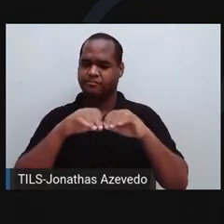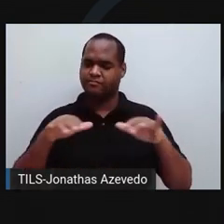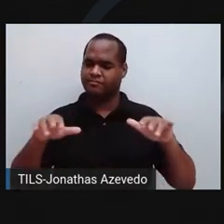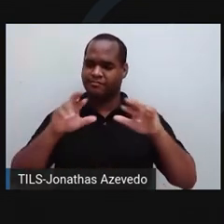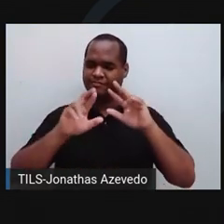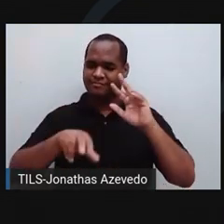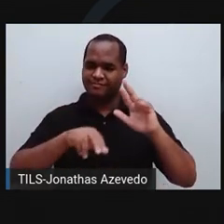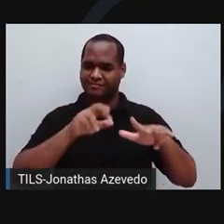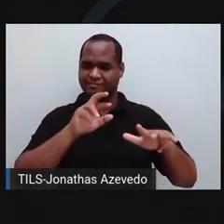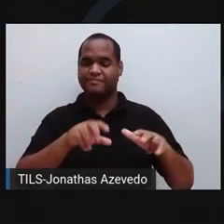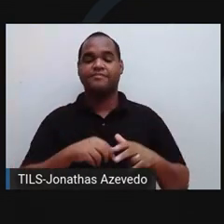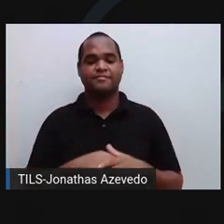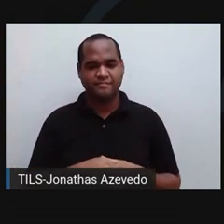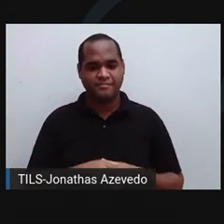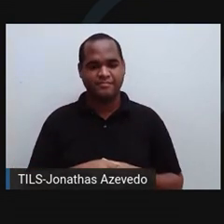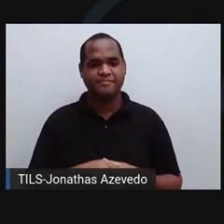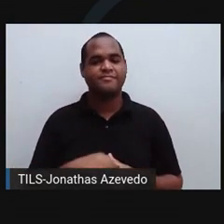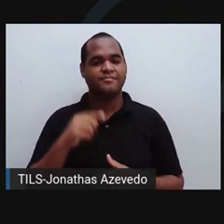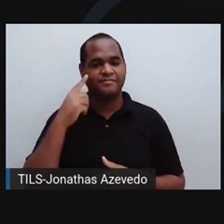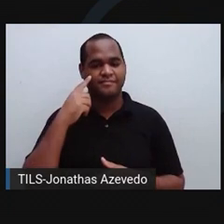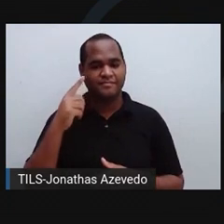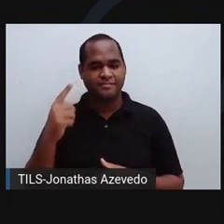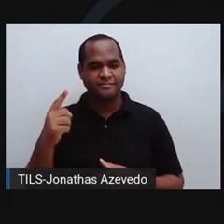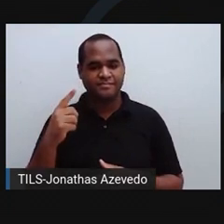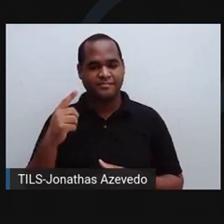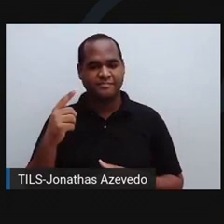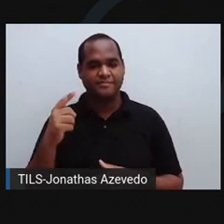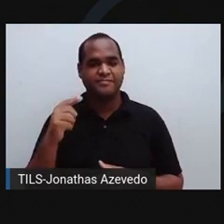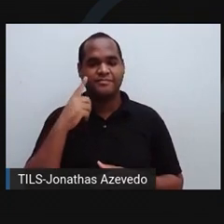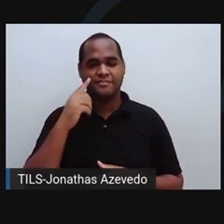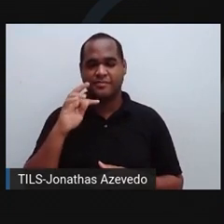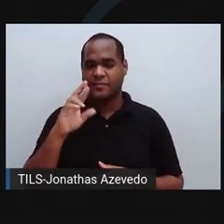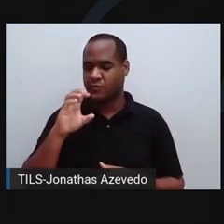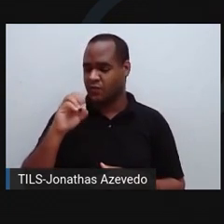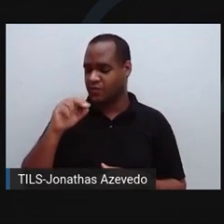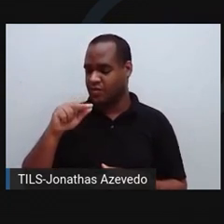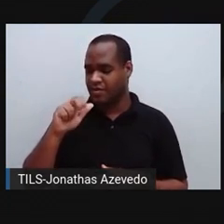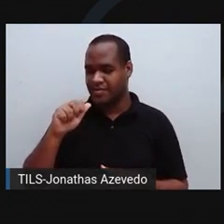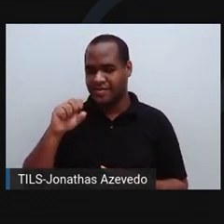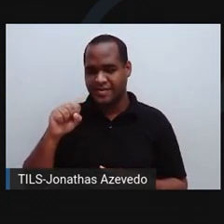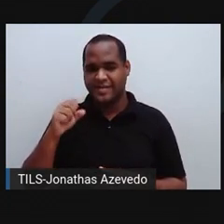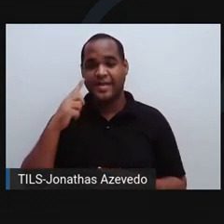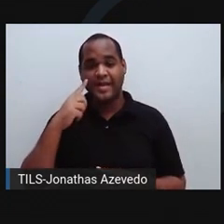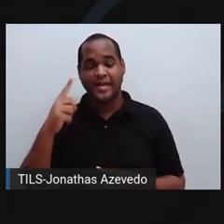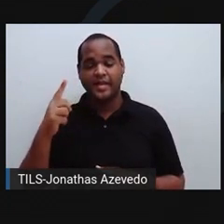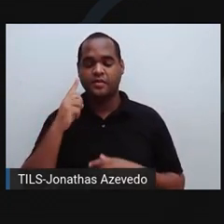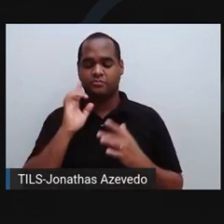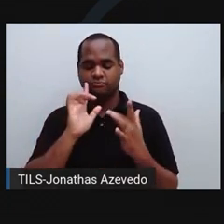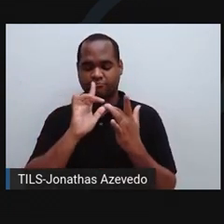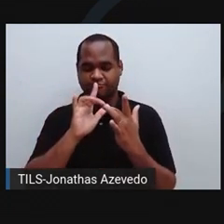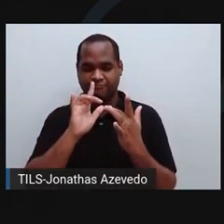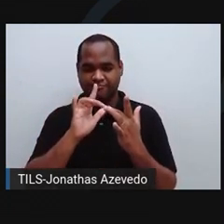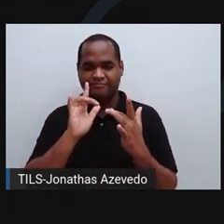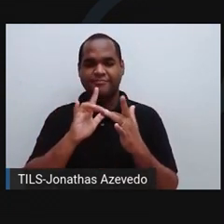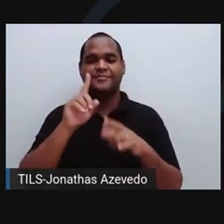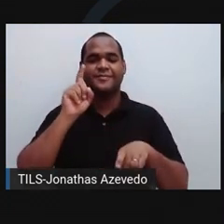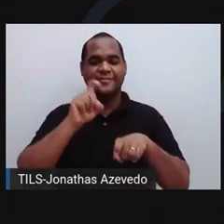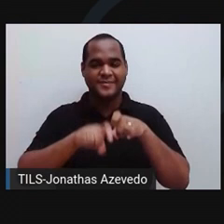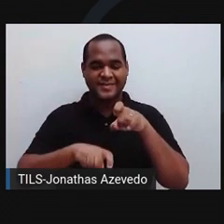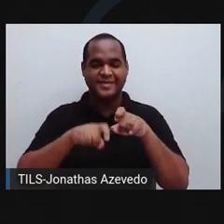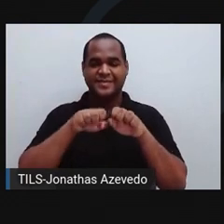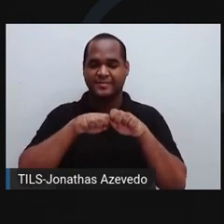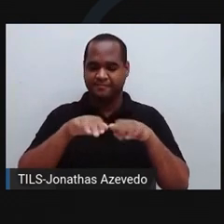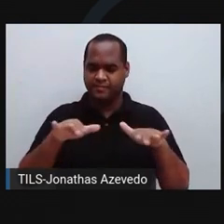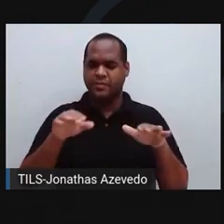tricomoníase, causada pelo protozoário tricomonas vaginalis. Então, ele é transmitido por contato sexual. Então, a única